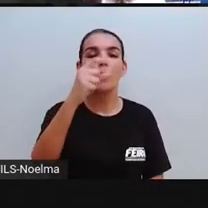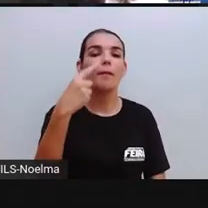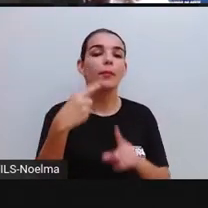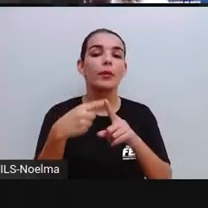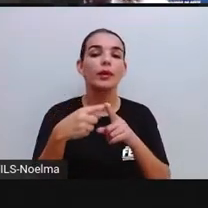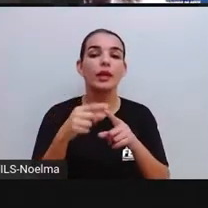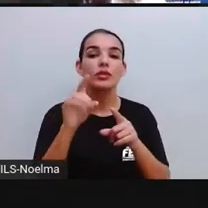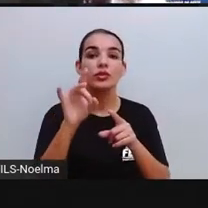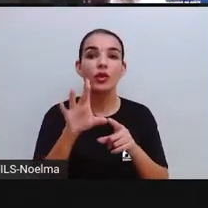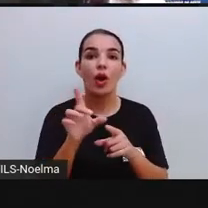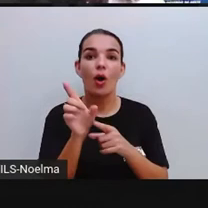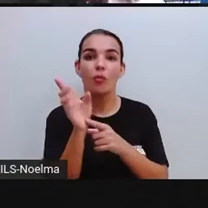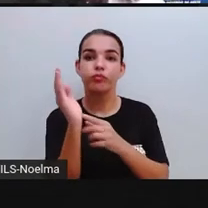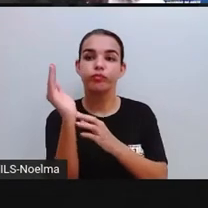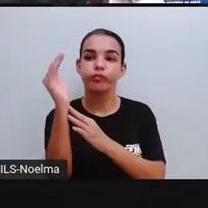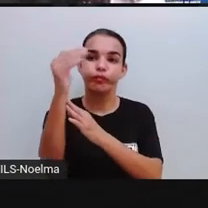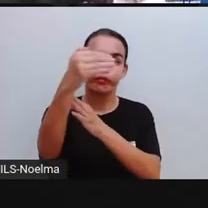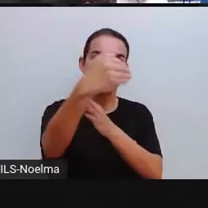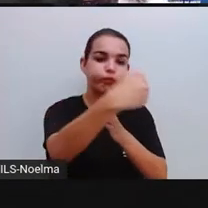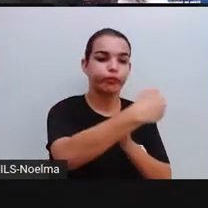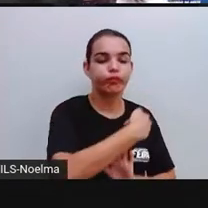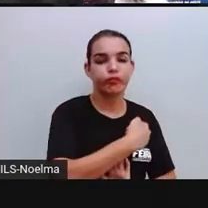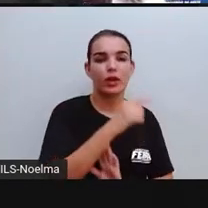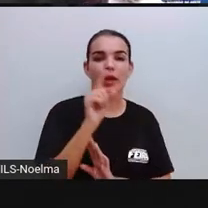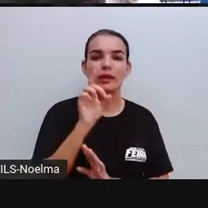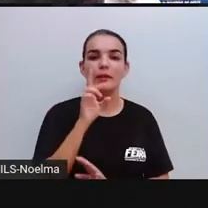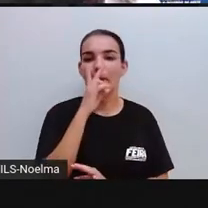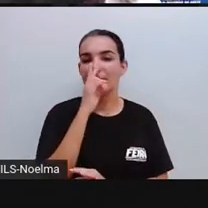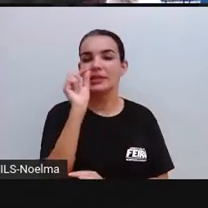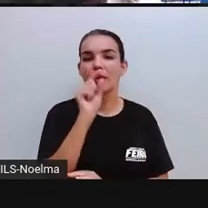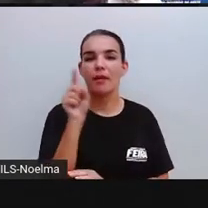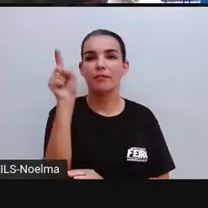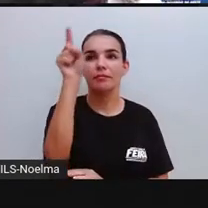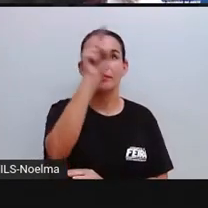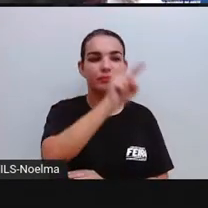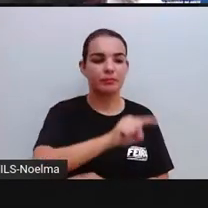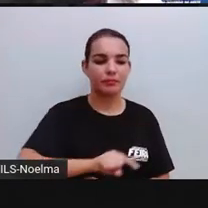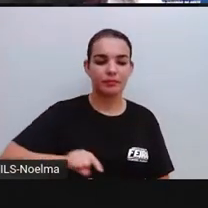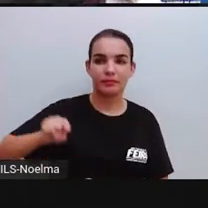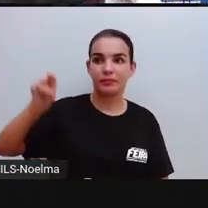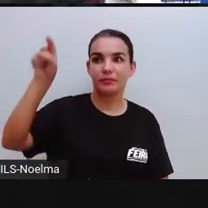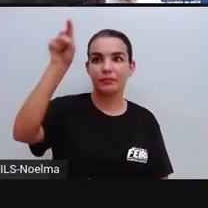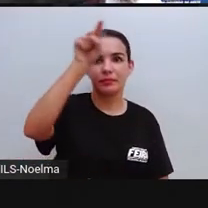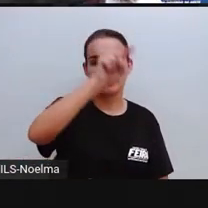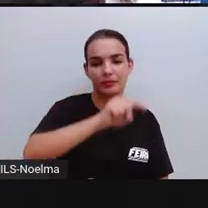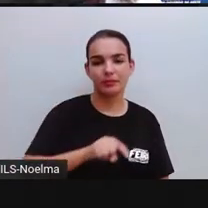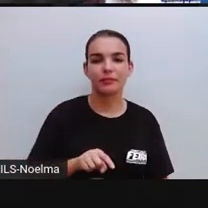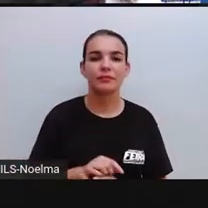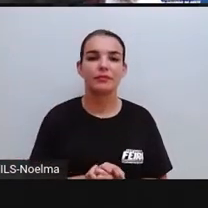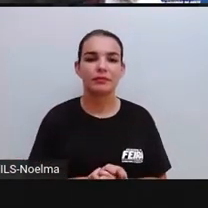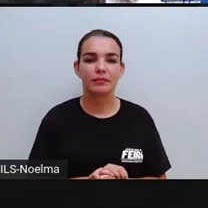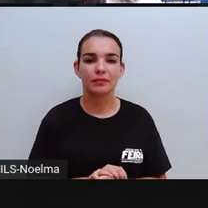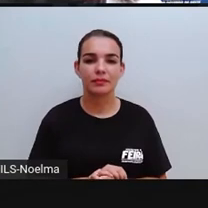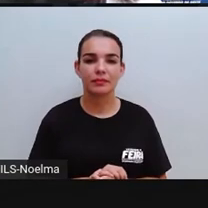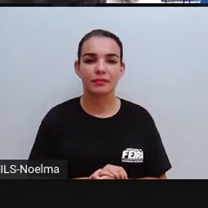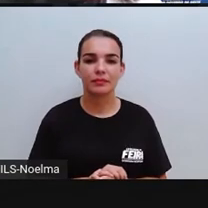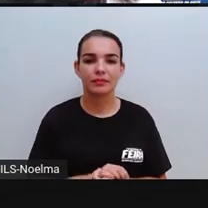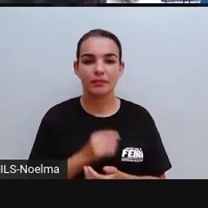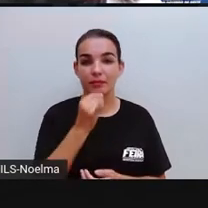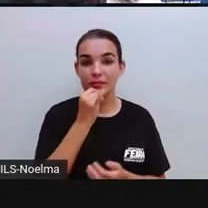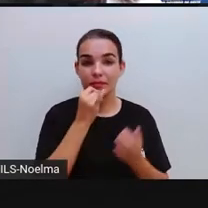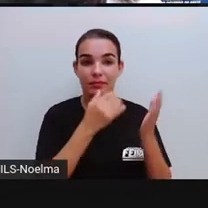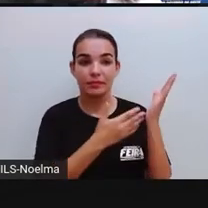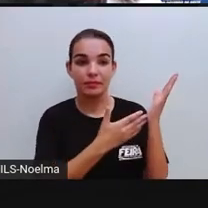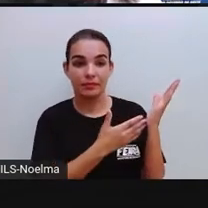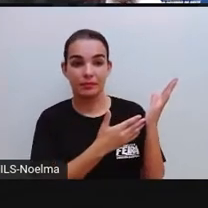porque são curvas fechadas e geralmente são compostas por formas arredondadas. Então, nós temos aqui